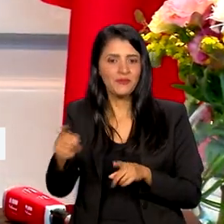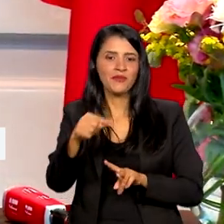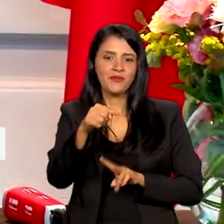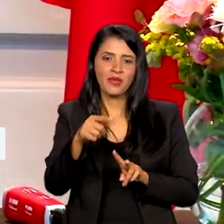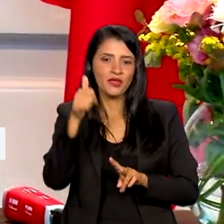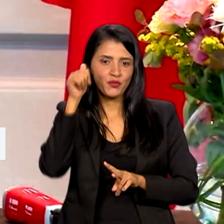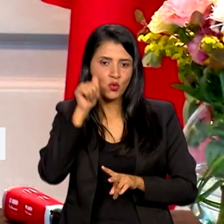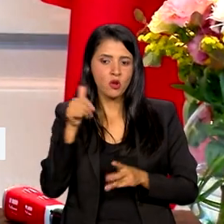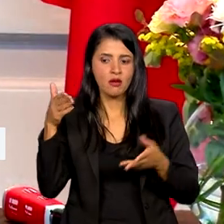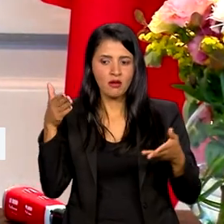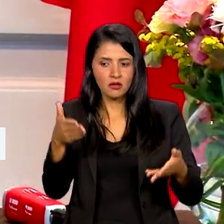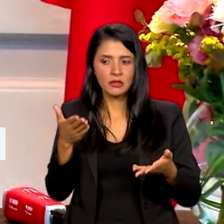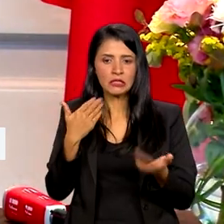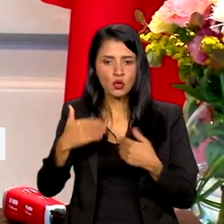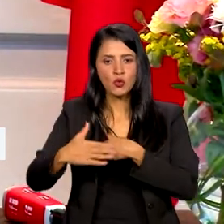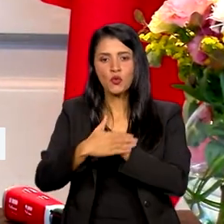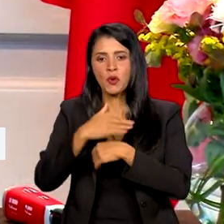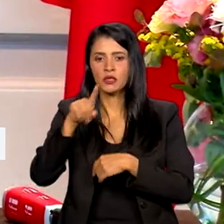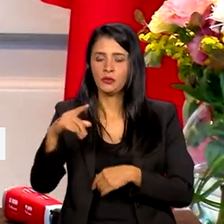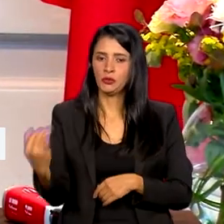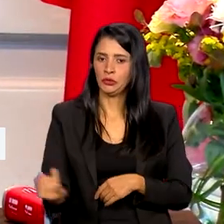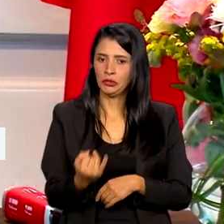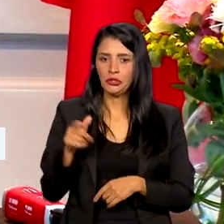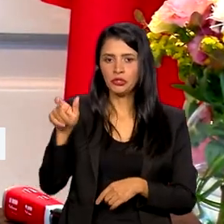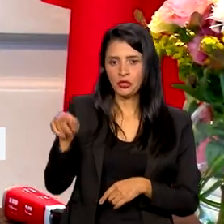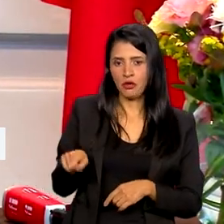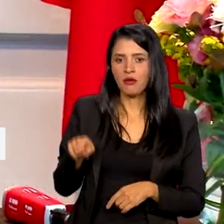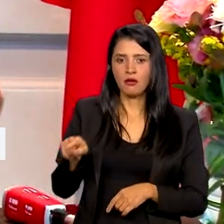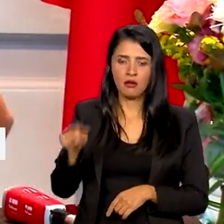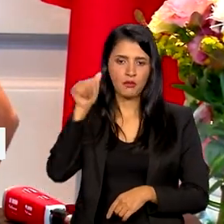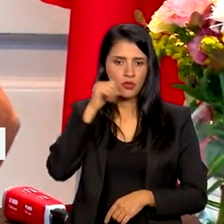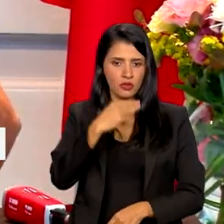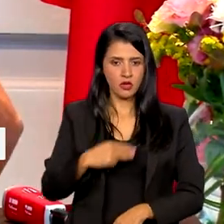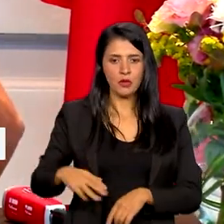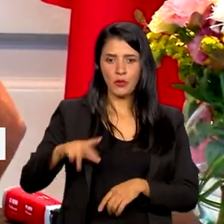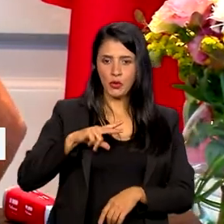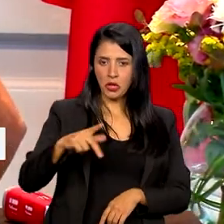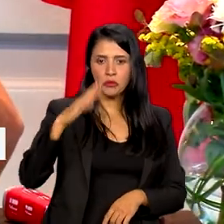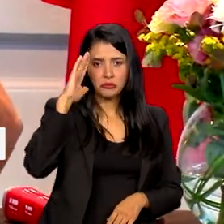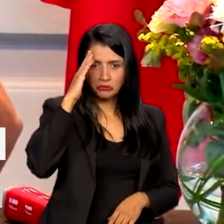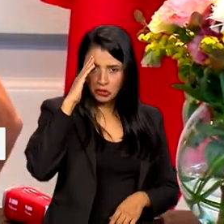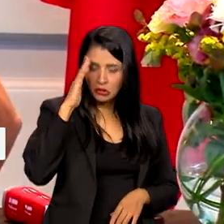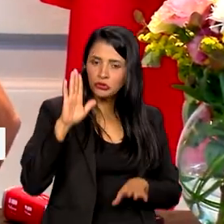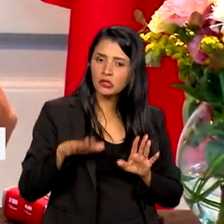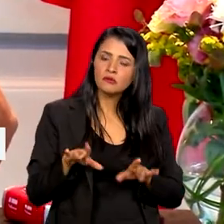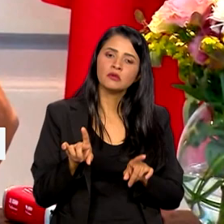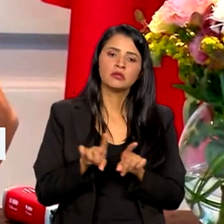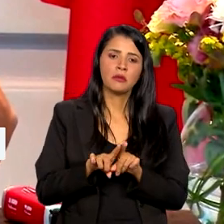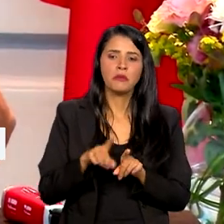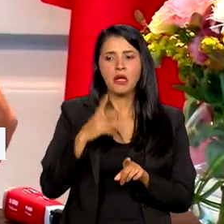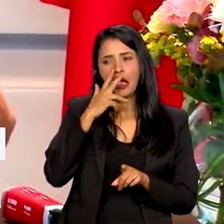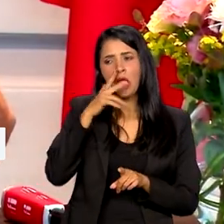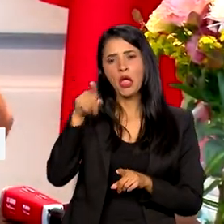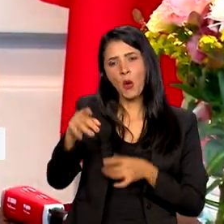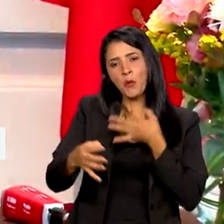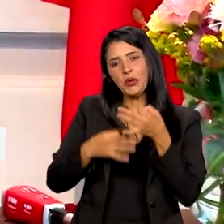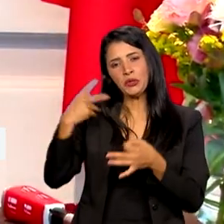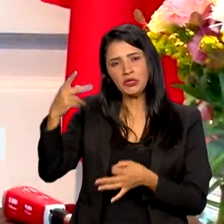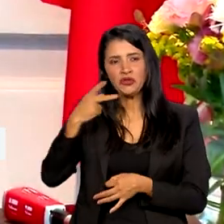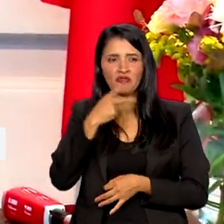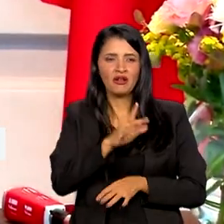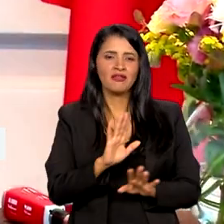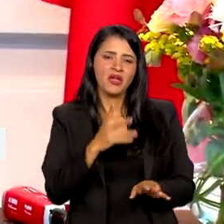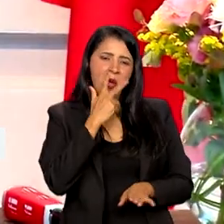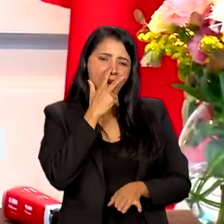primordial. Ela entende, muitas vezes eu acho que tem também até... Eu entendo a posição dela de dizer,